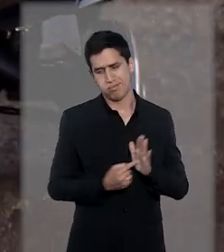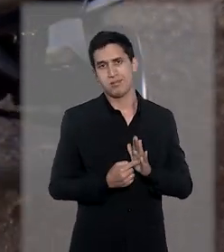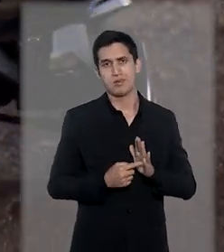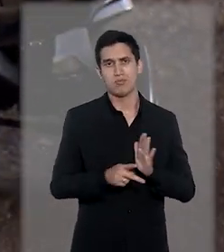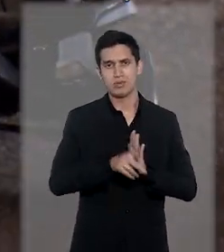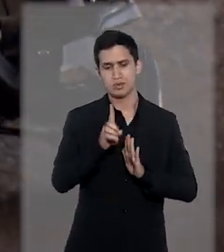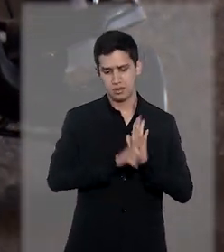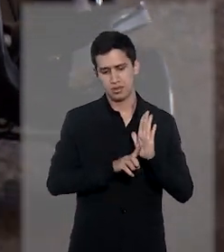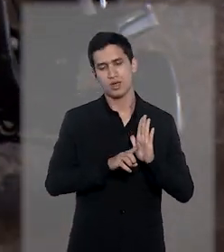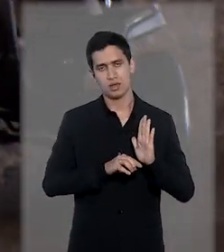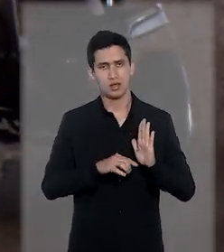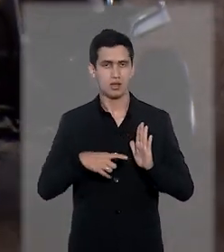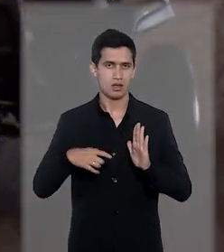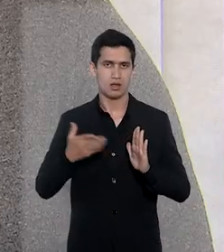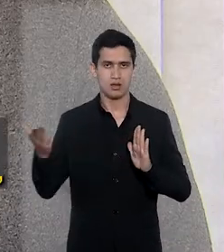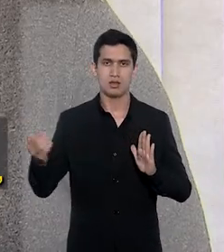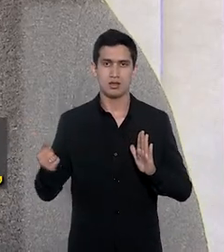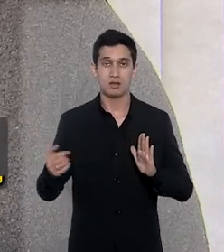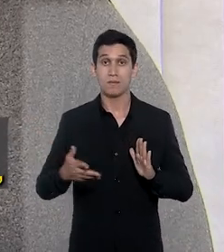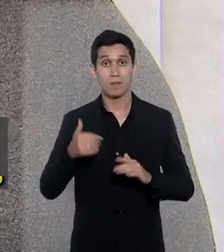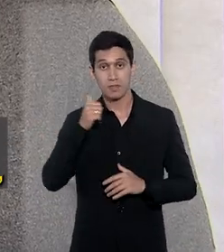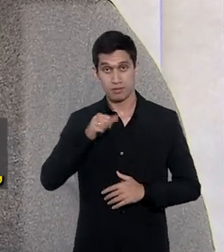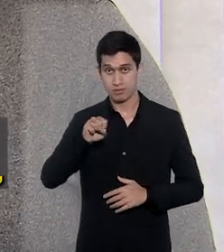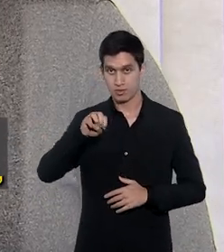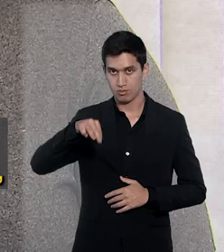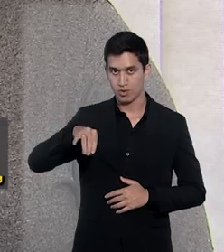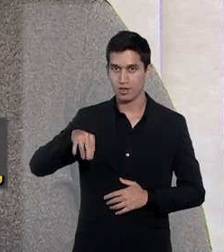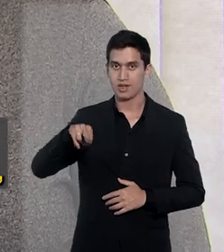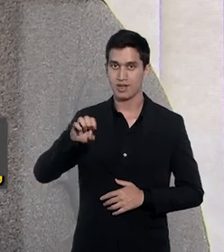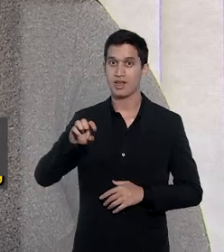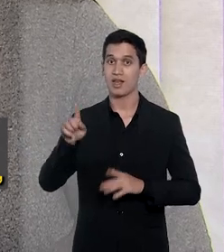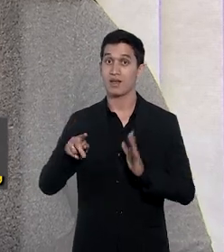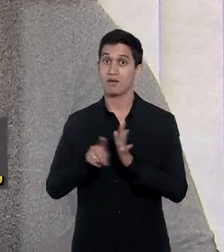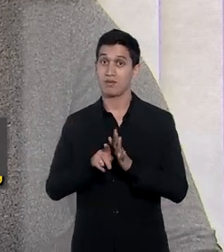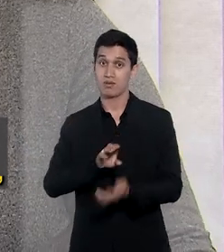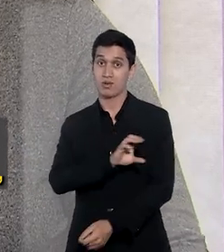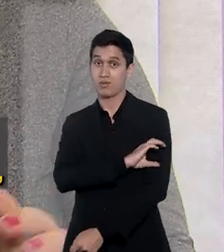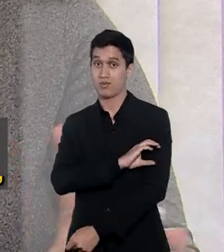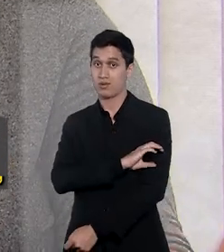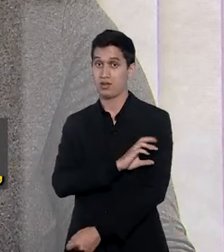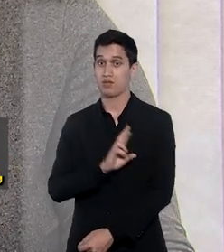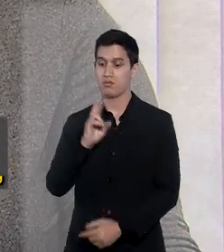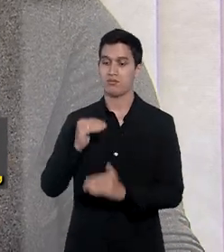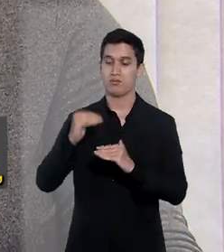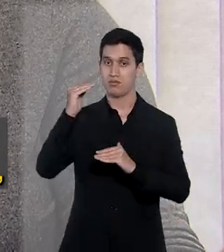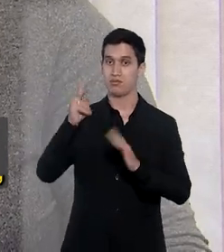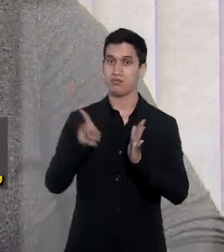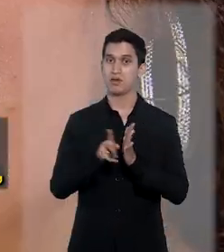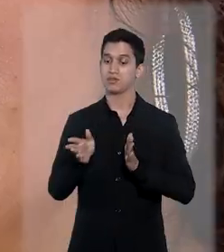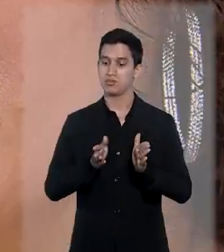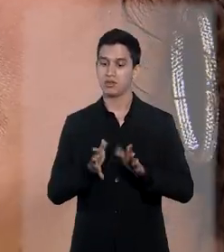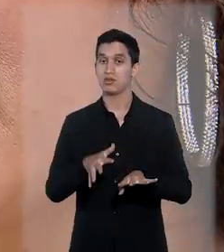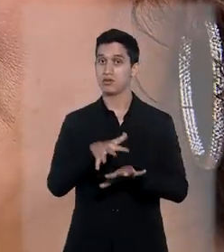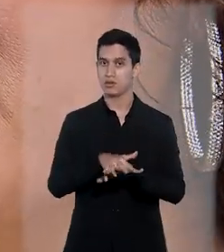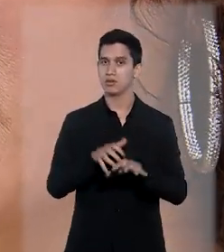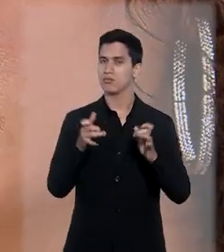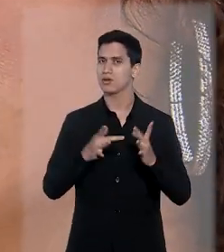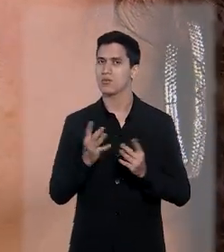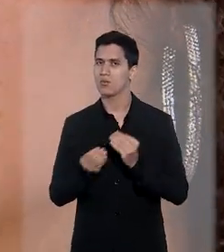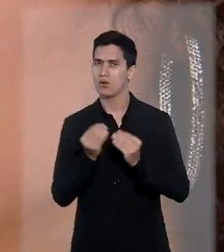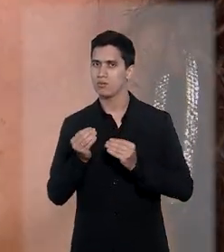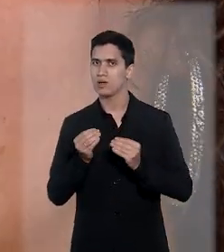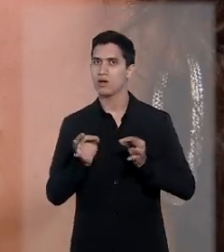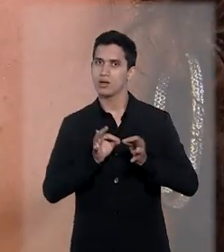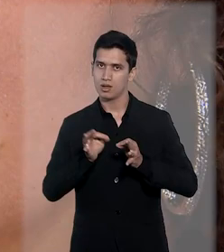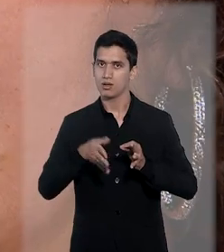por essas diretrizes de alguma forma. Simone Machado, que está à frente da Coordenadoria de Acessibilidade e Inclusão, explica como, na